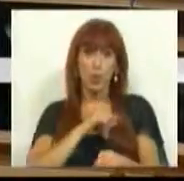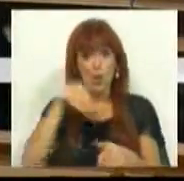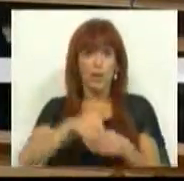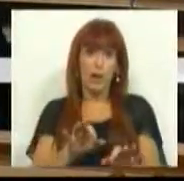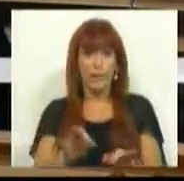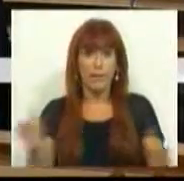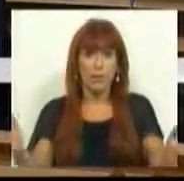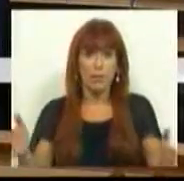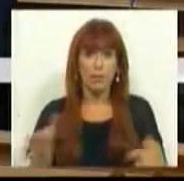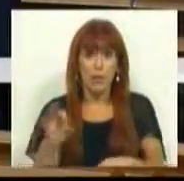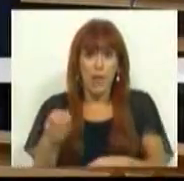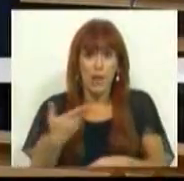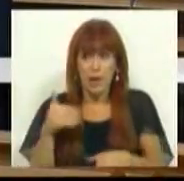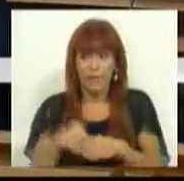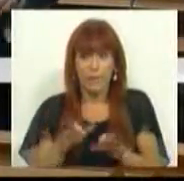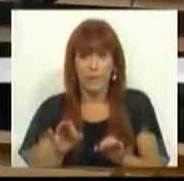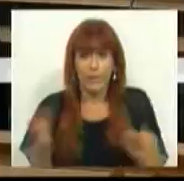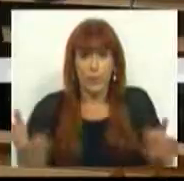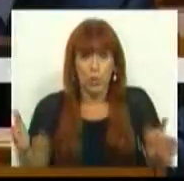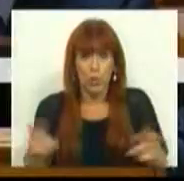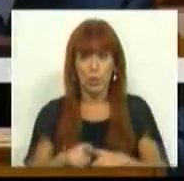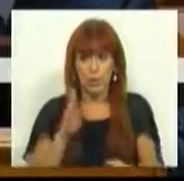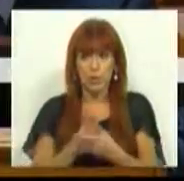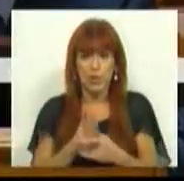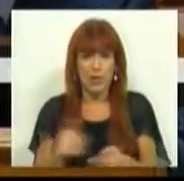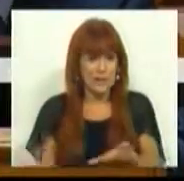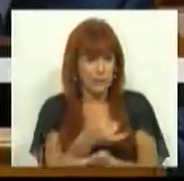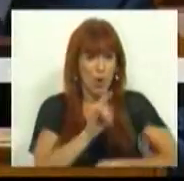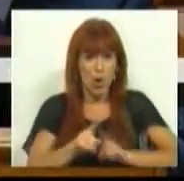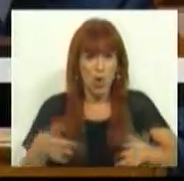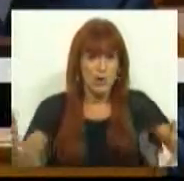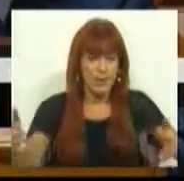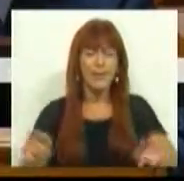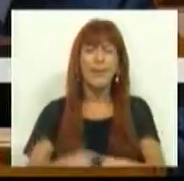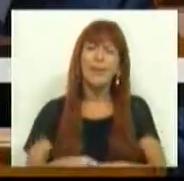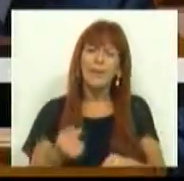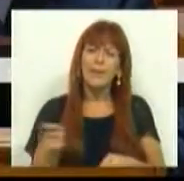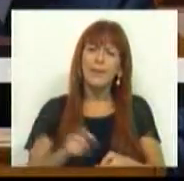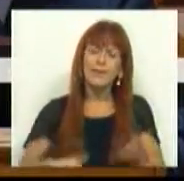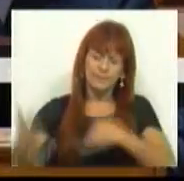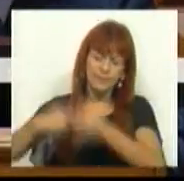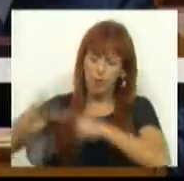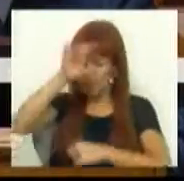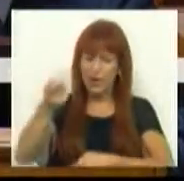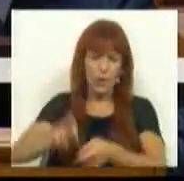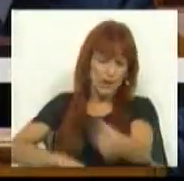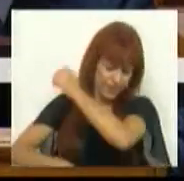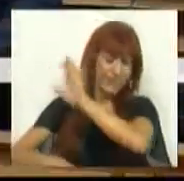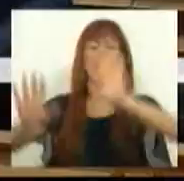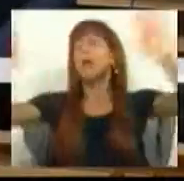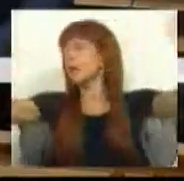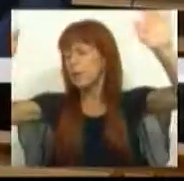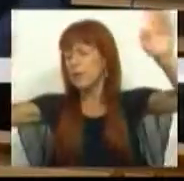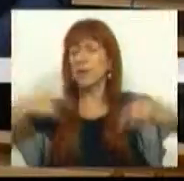votaram a favor, que o PSD votou a favor no processo de inventário, e portanto do mês passado. Mas pronto, vamos ao que interessa,